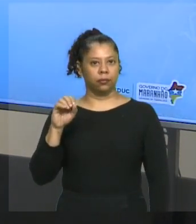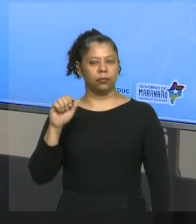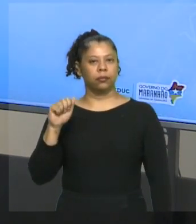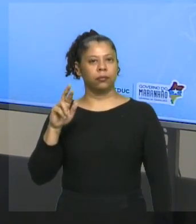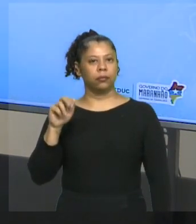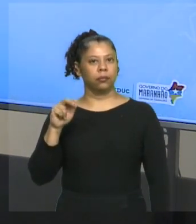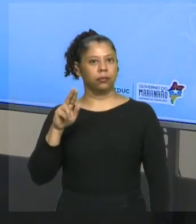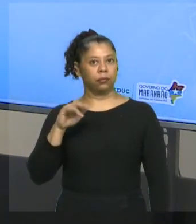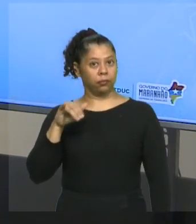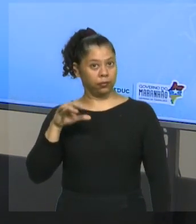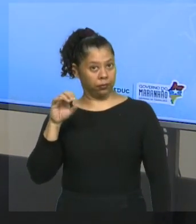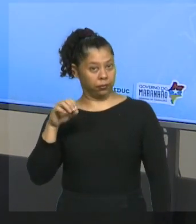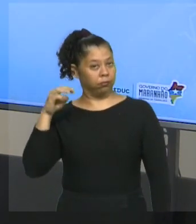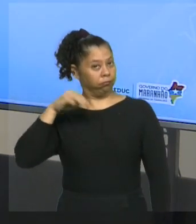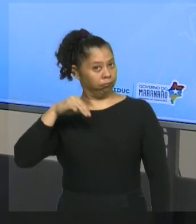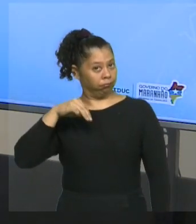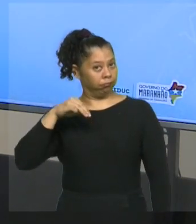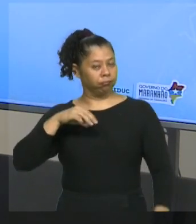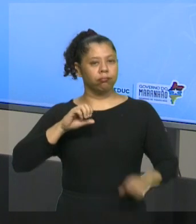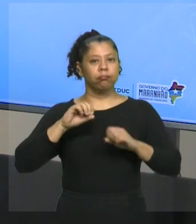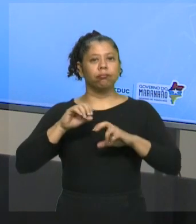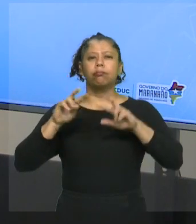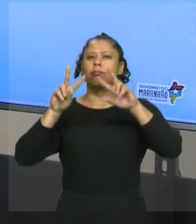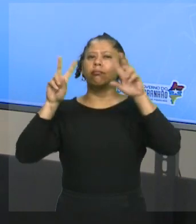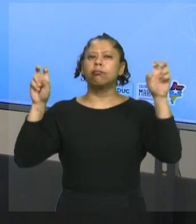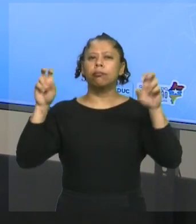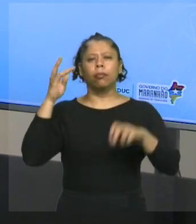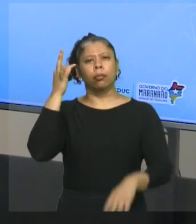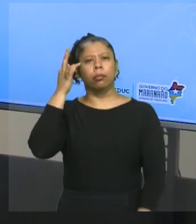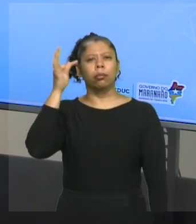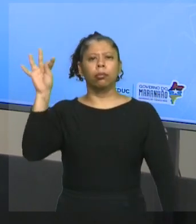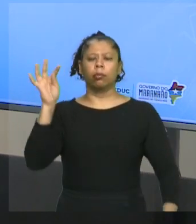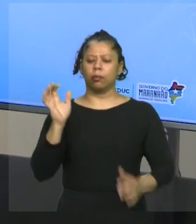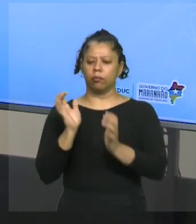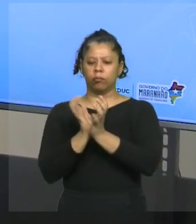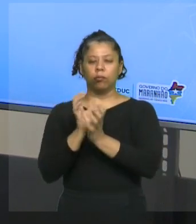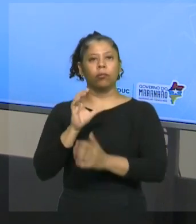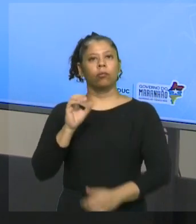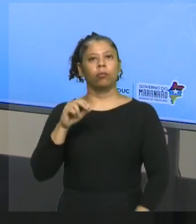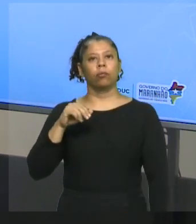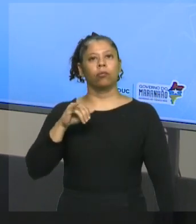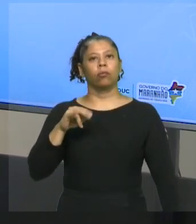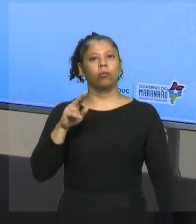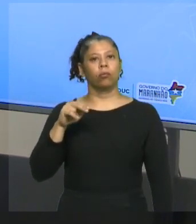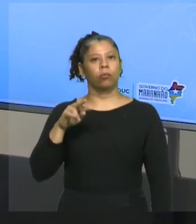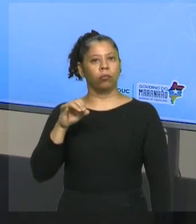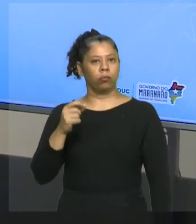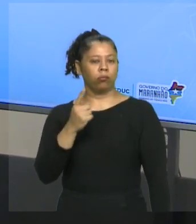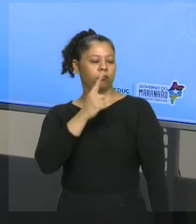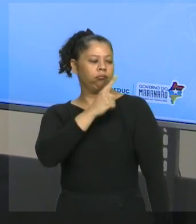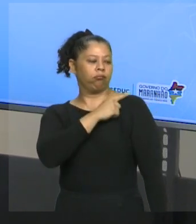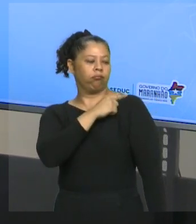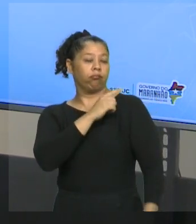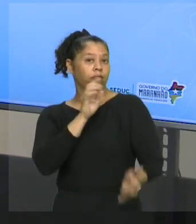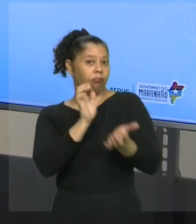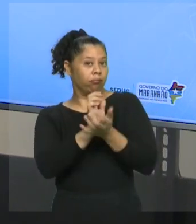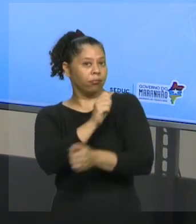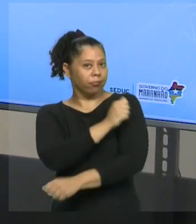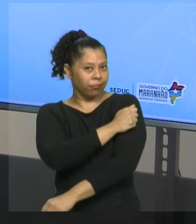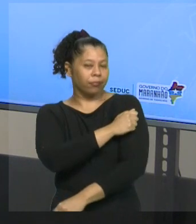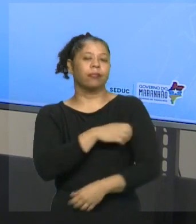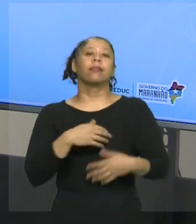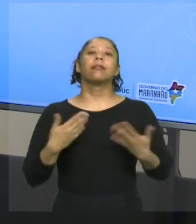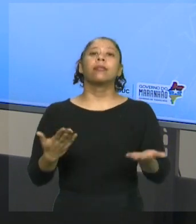do conteúdo Teoria de Conjuntos, voltado aí para a turminha do primeiro ano do ensino médio. Então,